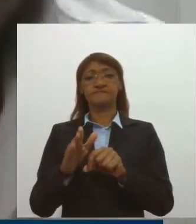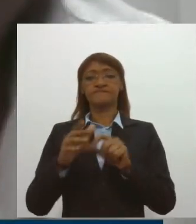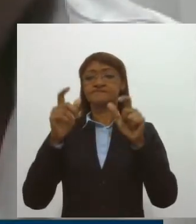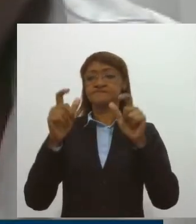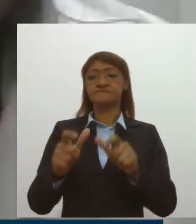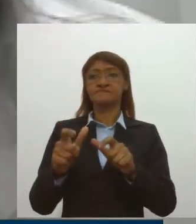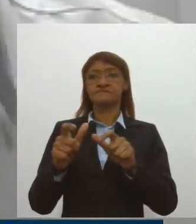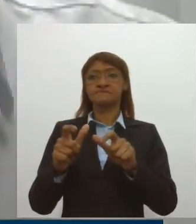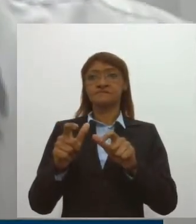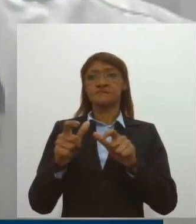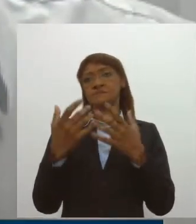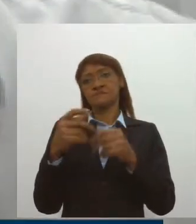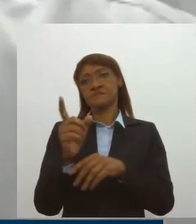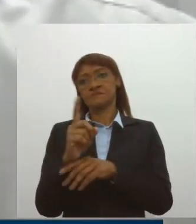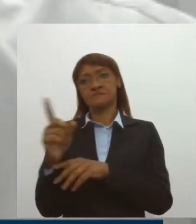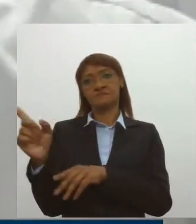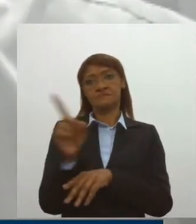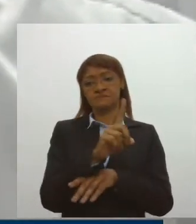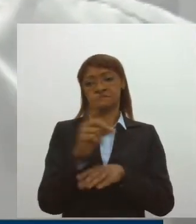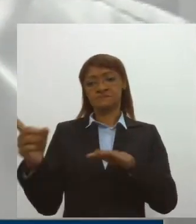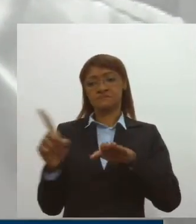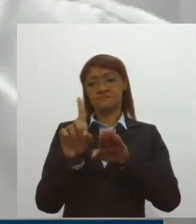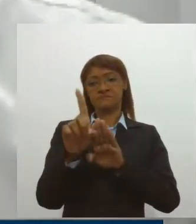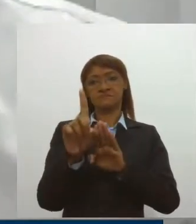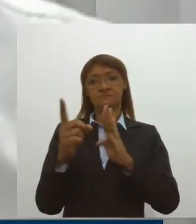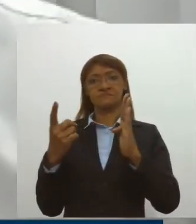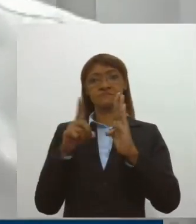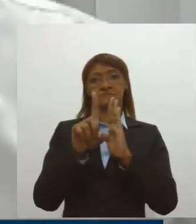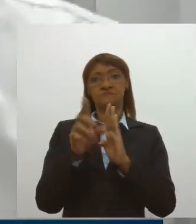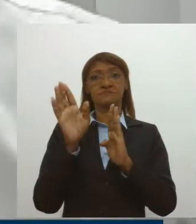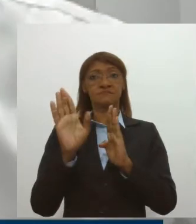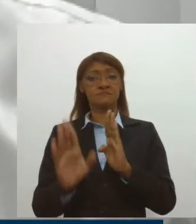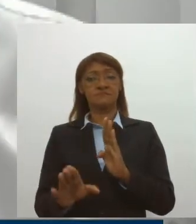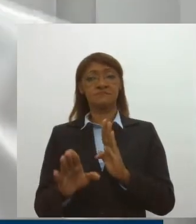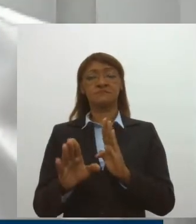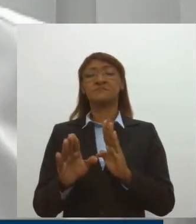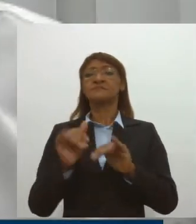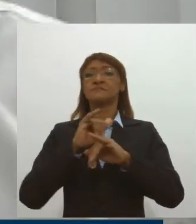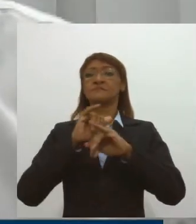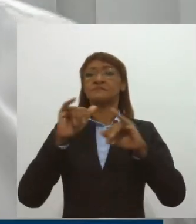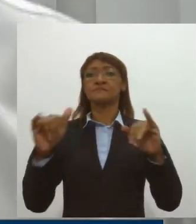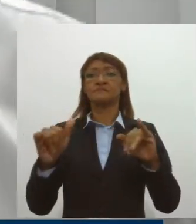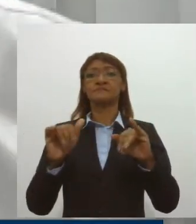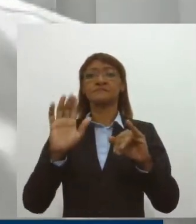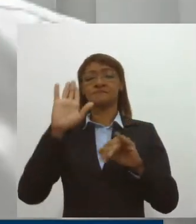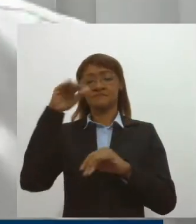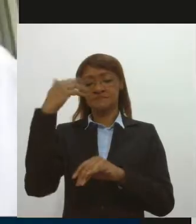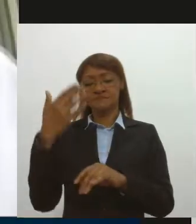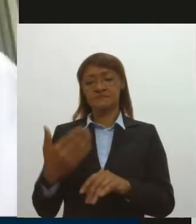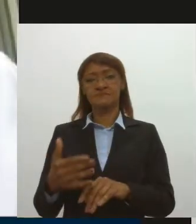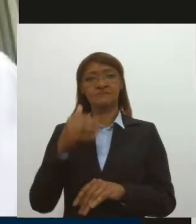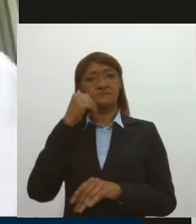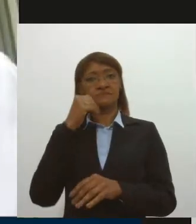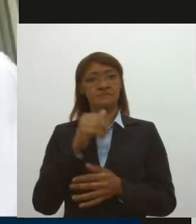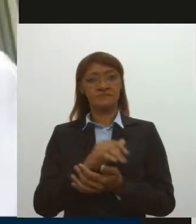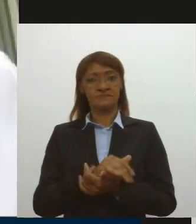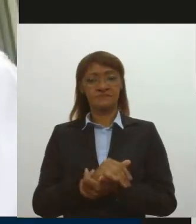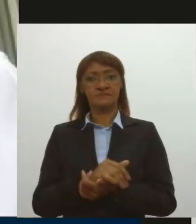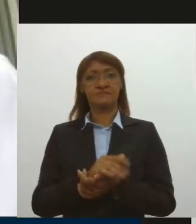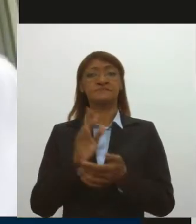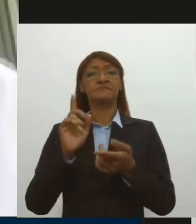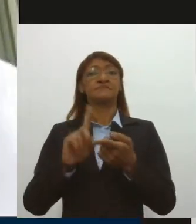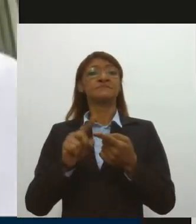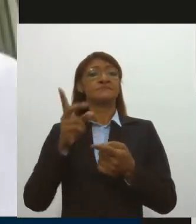Legislativa. João Marcelo também deixou registrada uma mensagem em homenagem às mulheres. O deputado Ibrahim